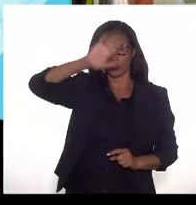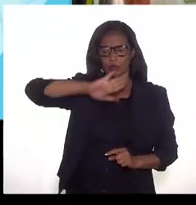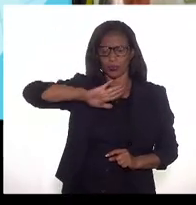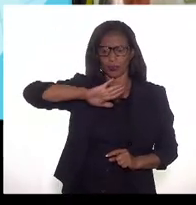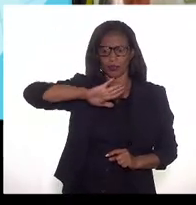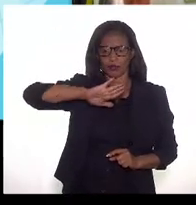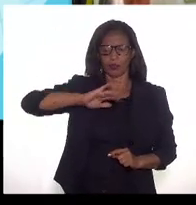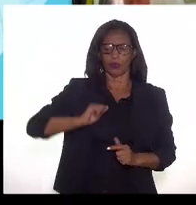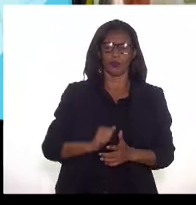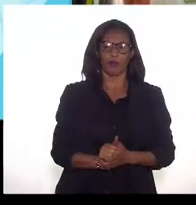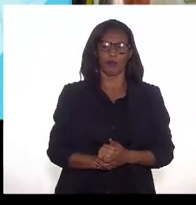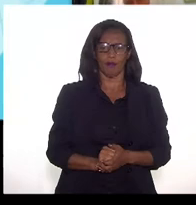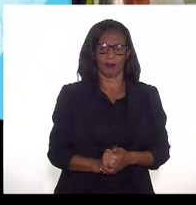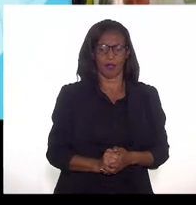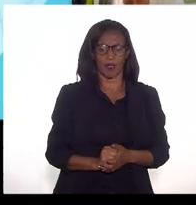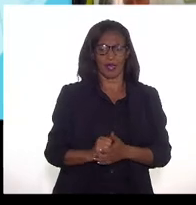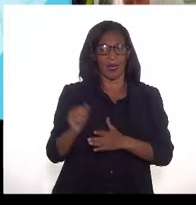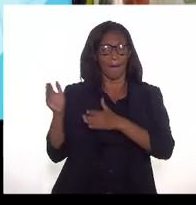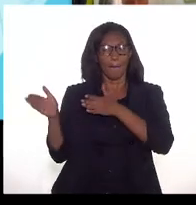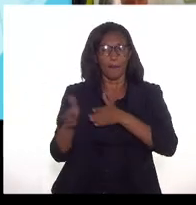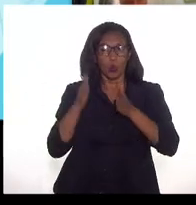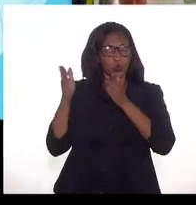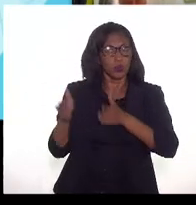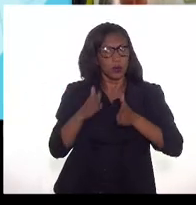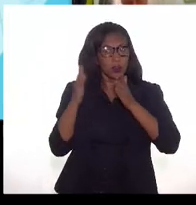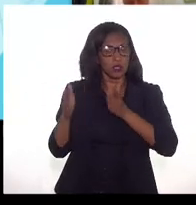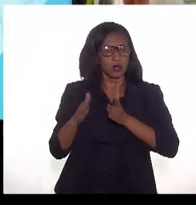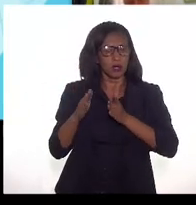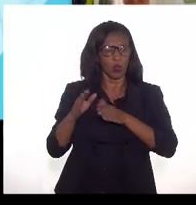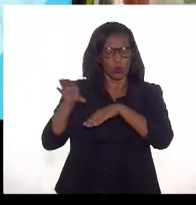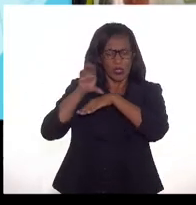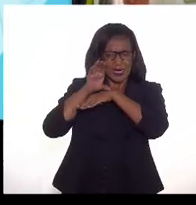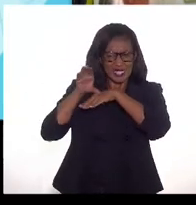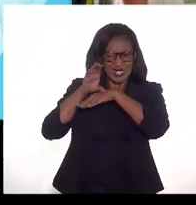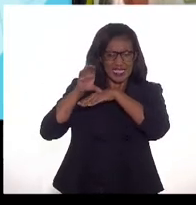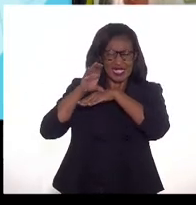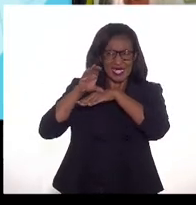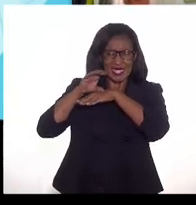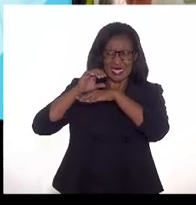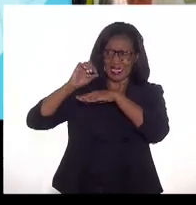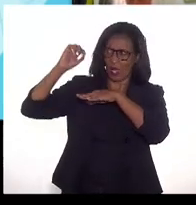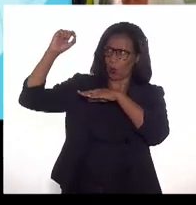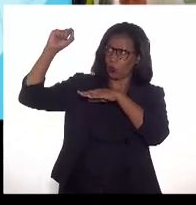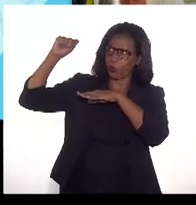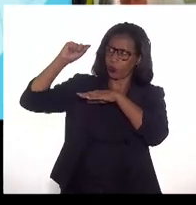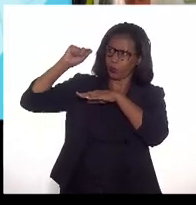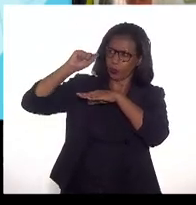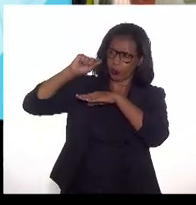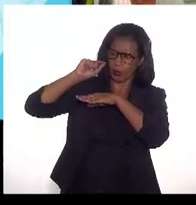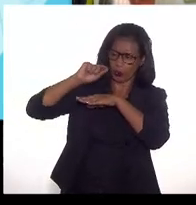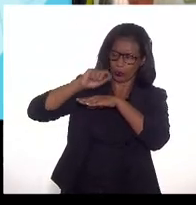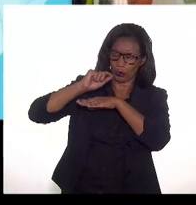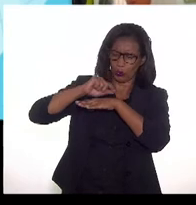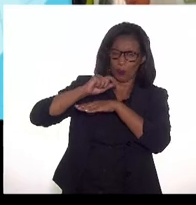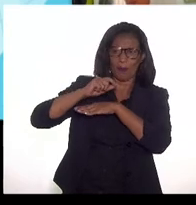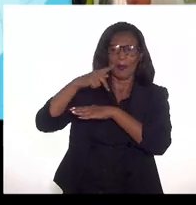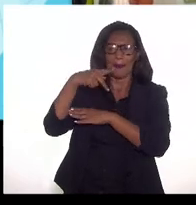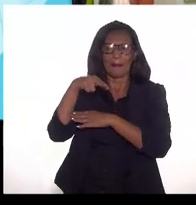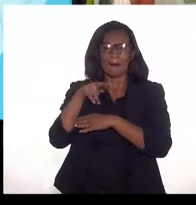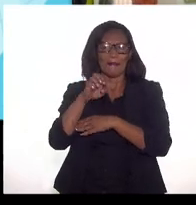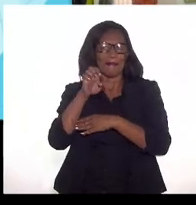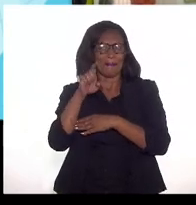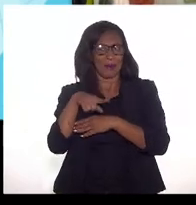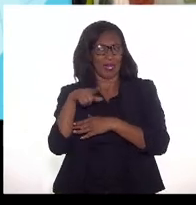óleo do pós-sal, enquanto a cinza ascendente é a produção do pré-sal.